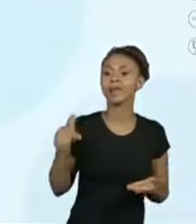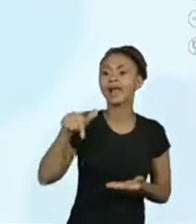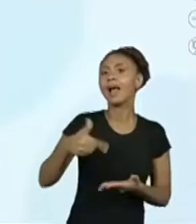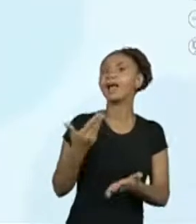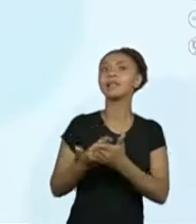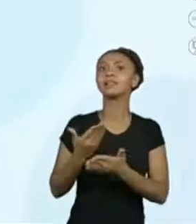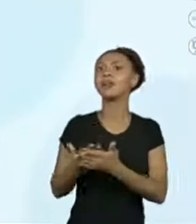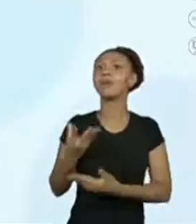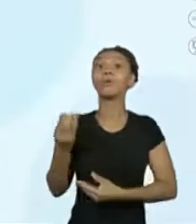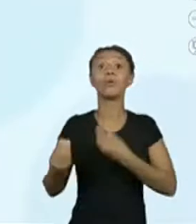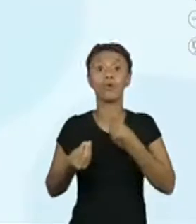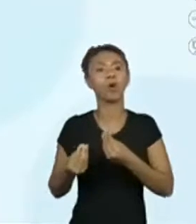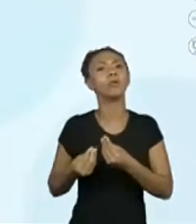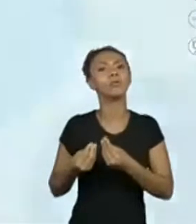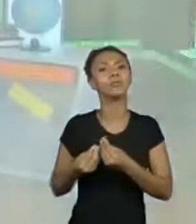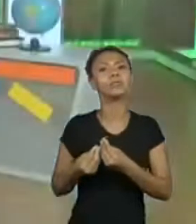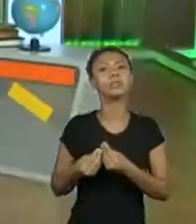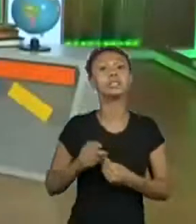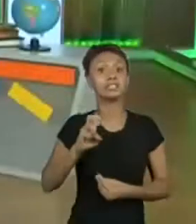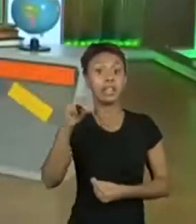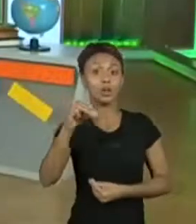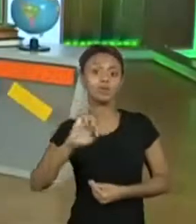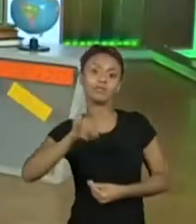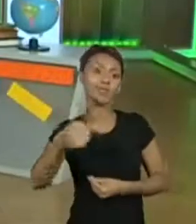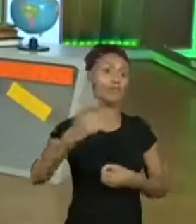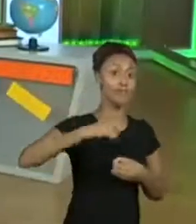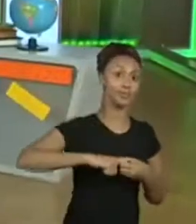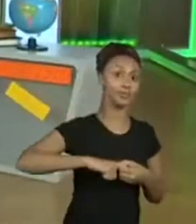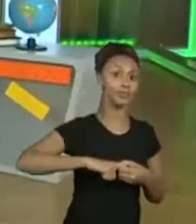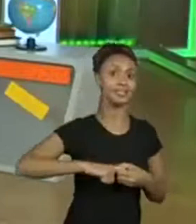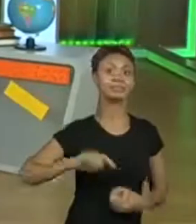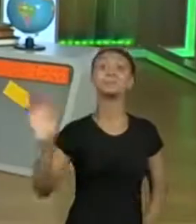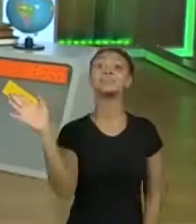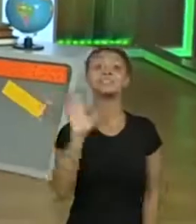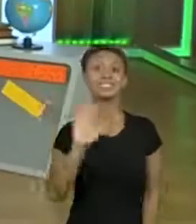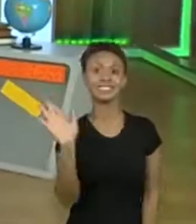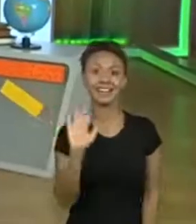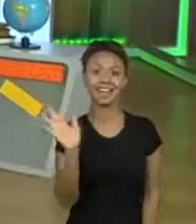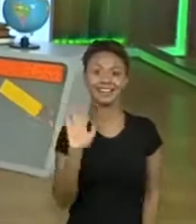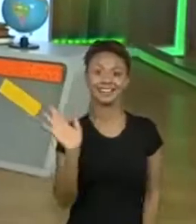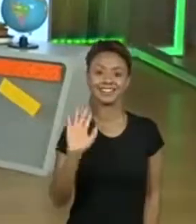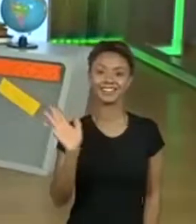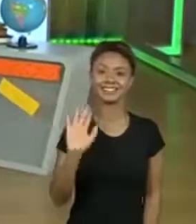essa aula. E cinco minutinhos, a gente está de volta. Tchau, pessoal!